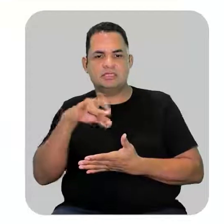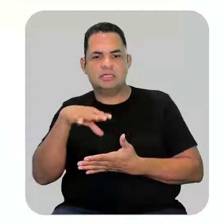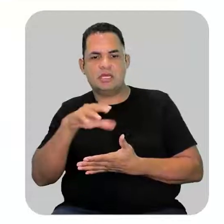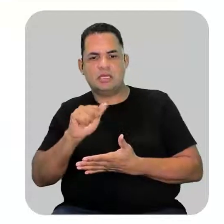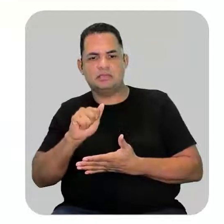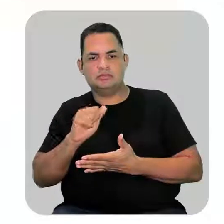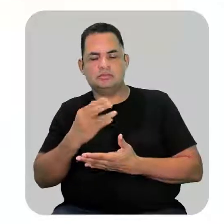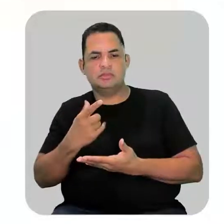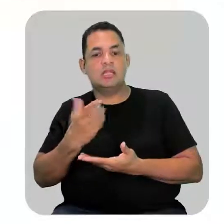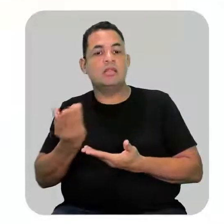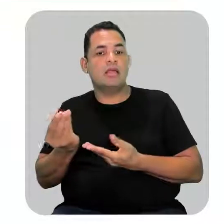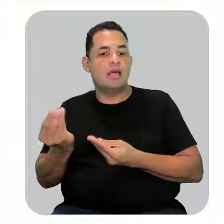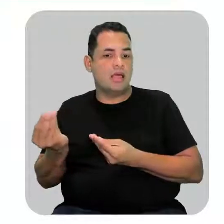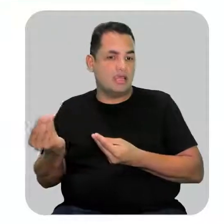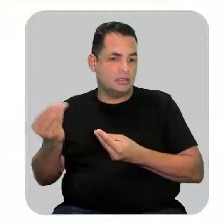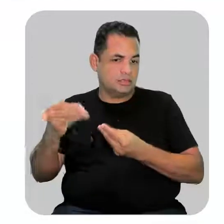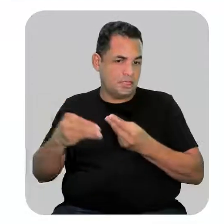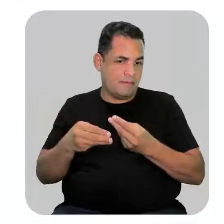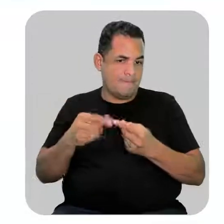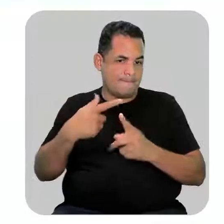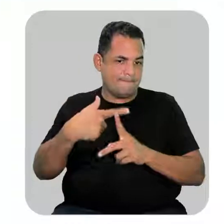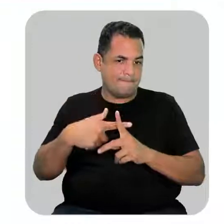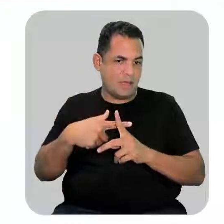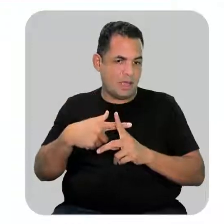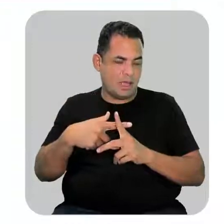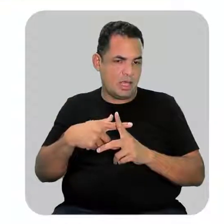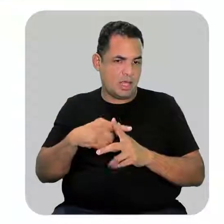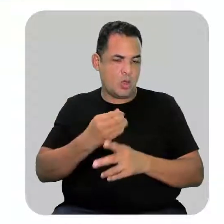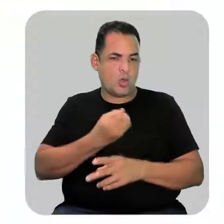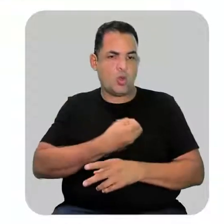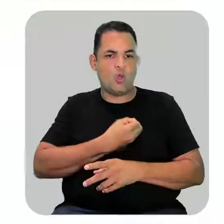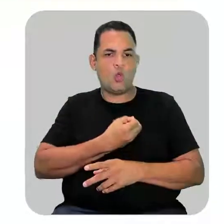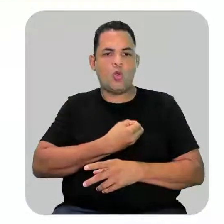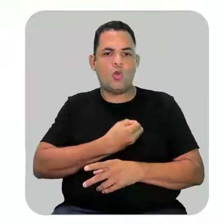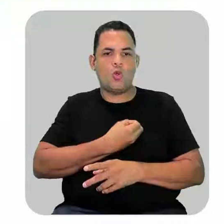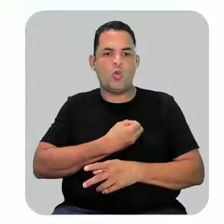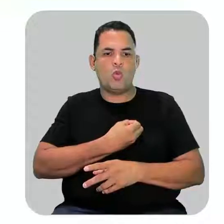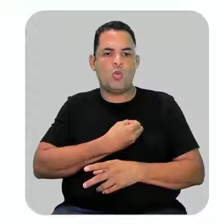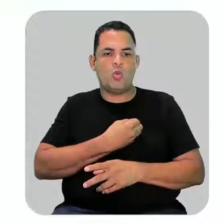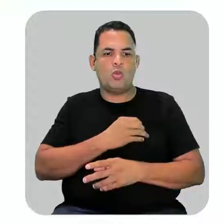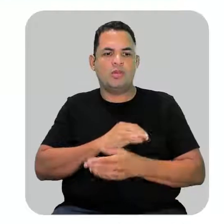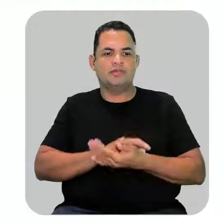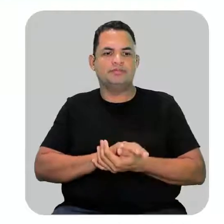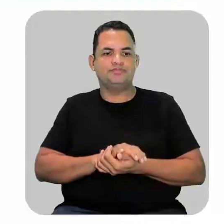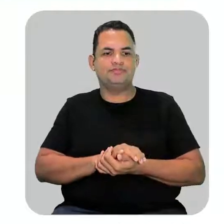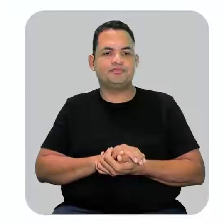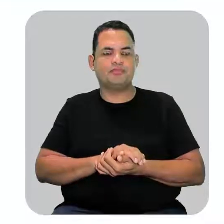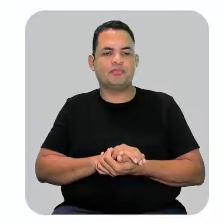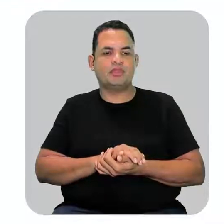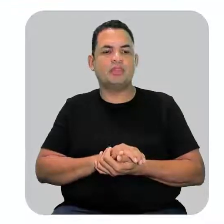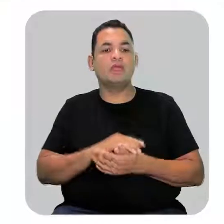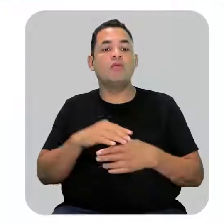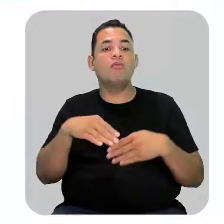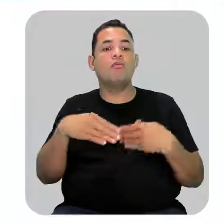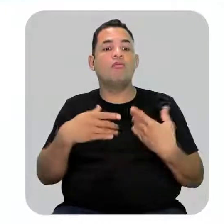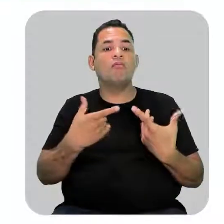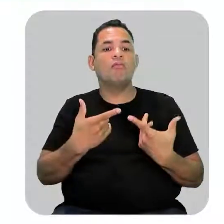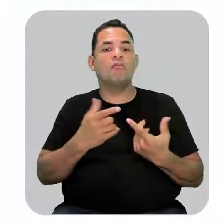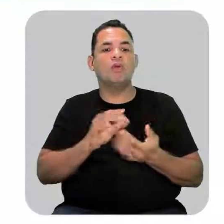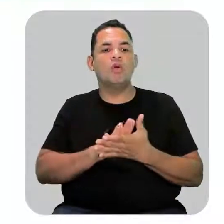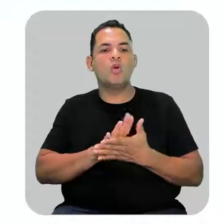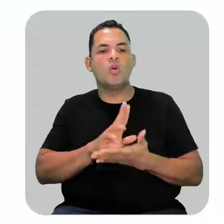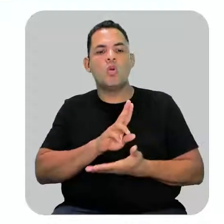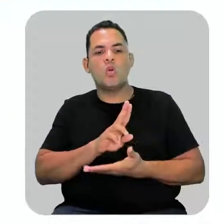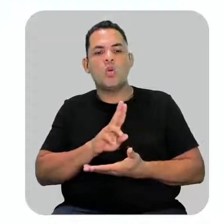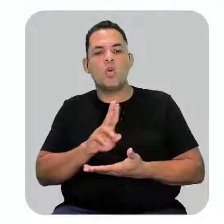receba a menor numeração. Numerei, vou dar o nome. Onde é que está a